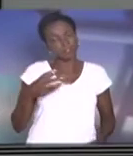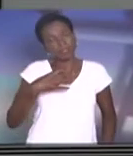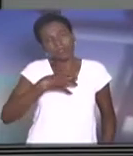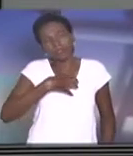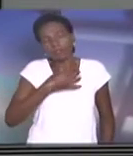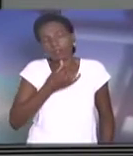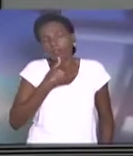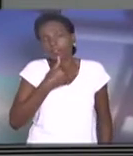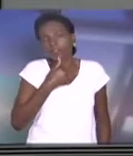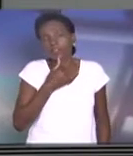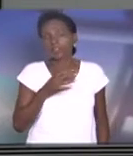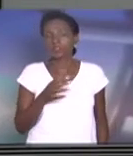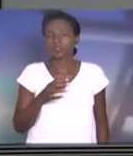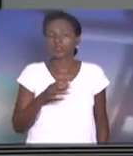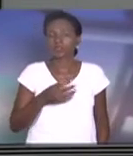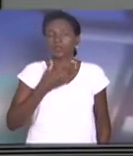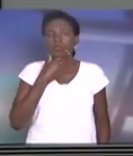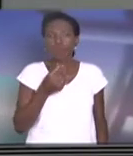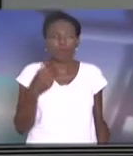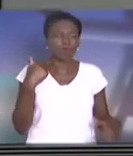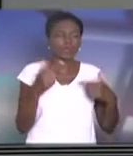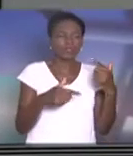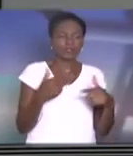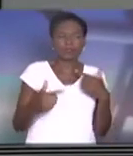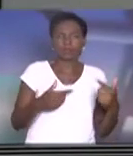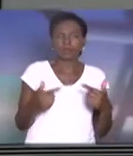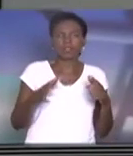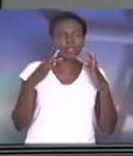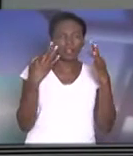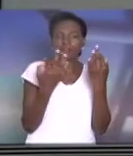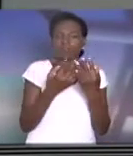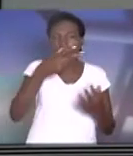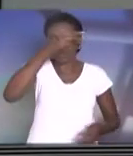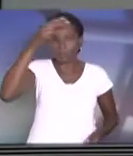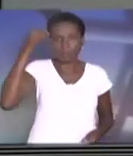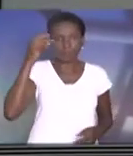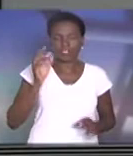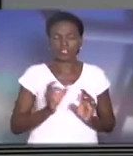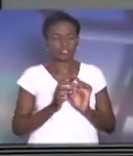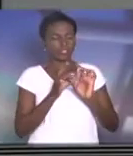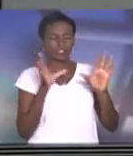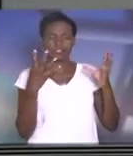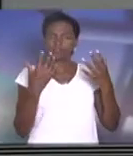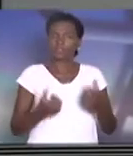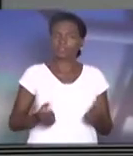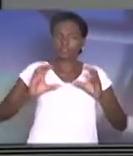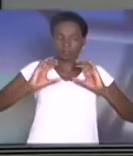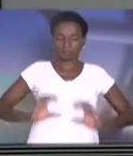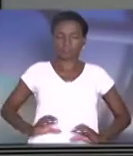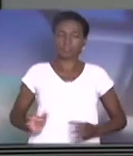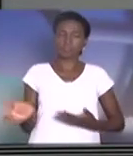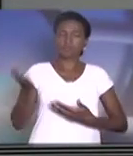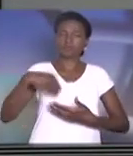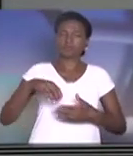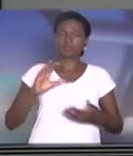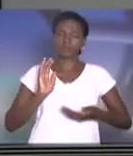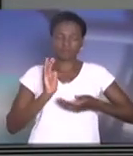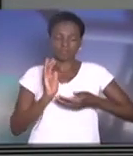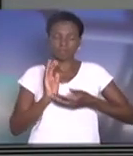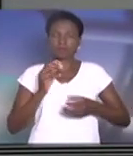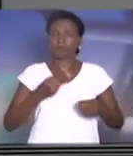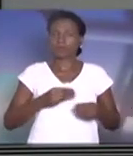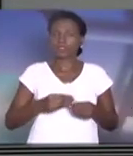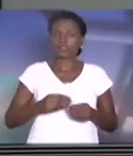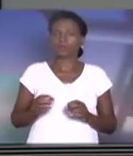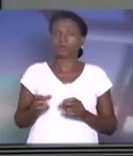um trabalhador. O fato de ser parente da prefeita não dá direito do cidadão ser velado na Câmara Municipal, ou dá.